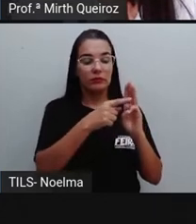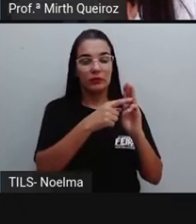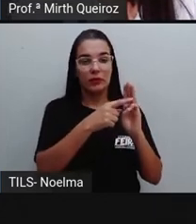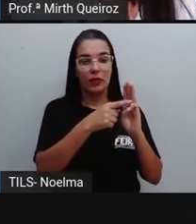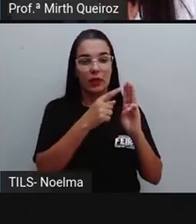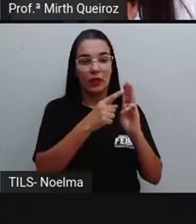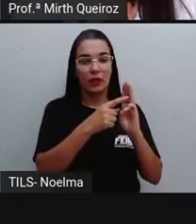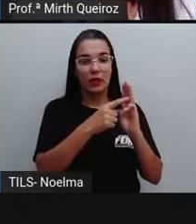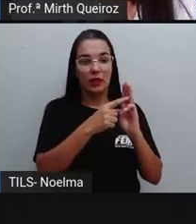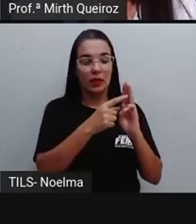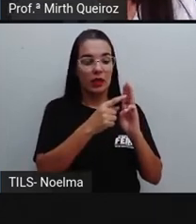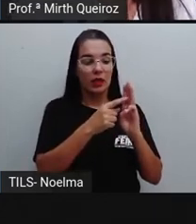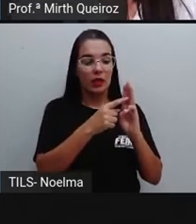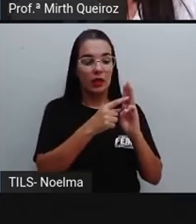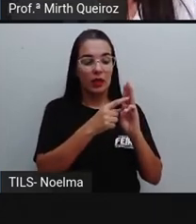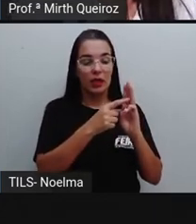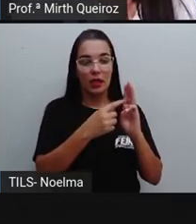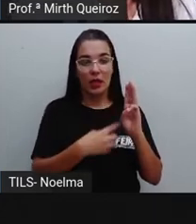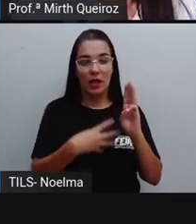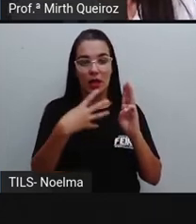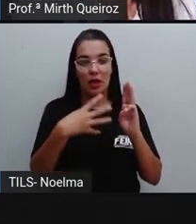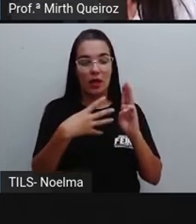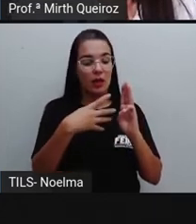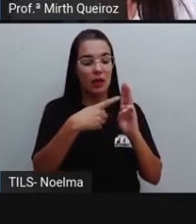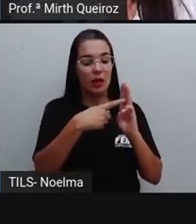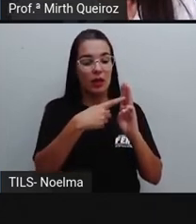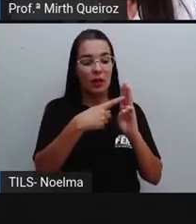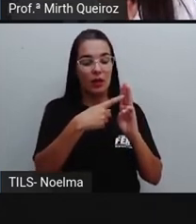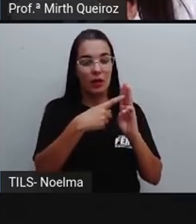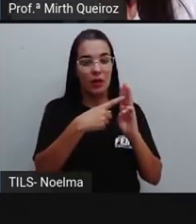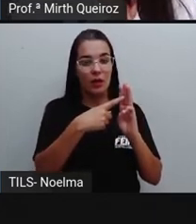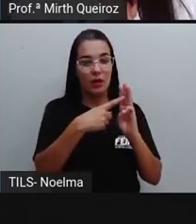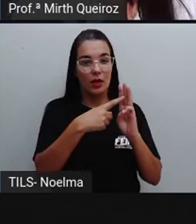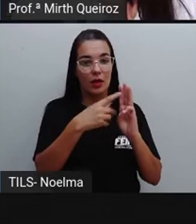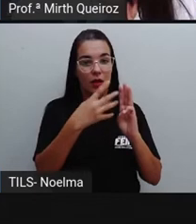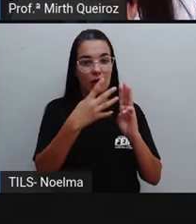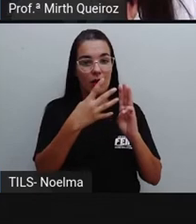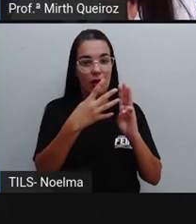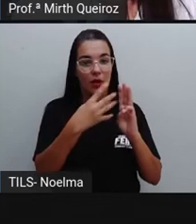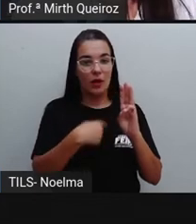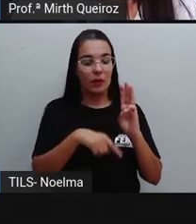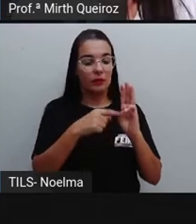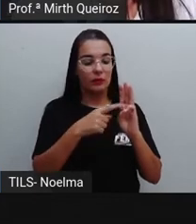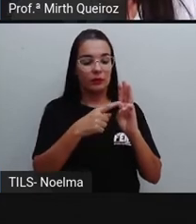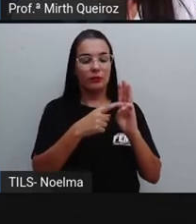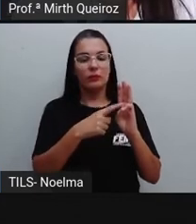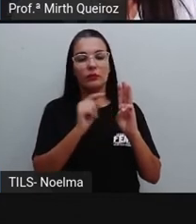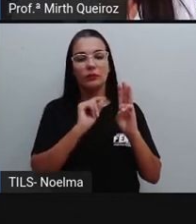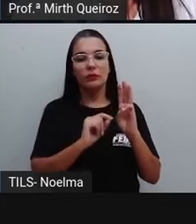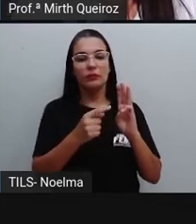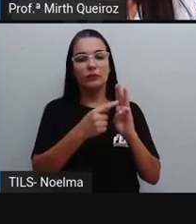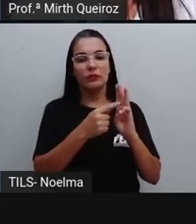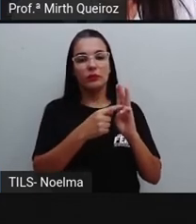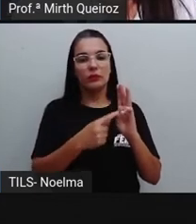centena. Então, quatrocentos, né? Dois mil quatrocentos, uma dezena. E quantas unidades? Um,